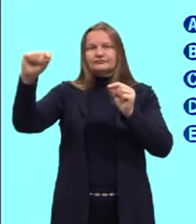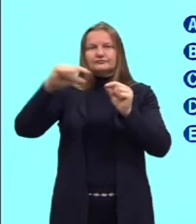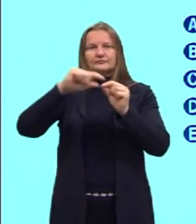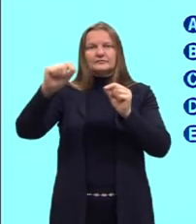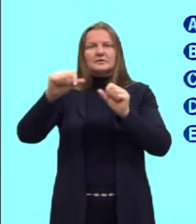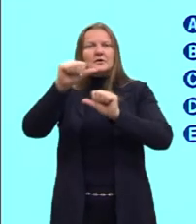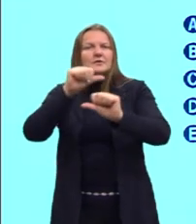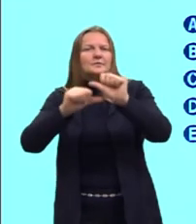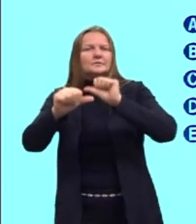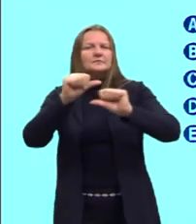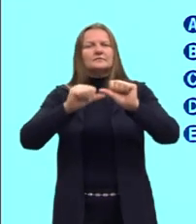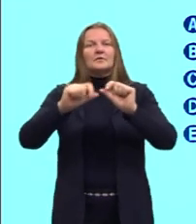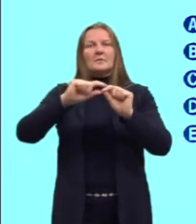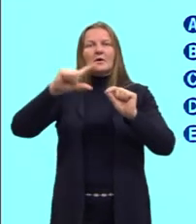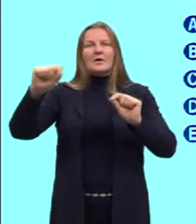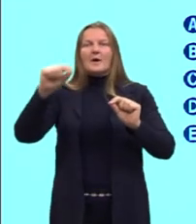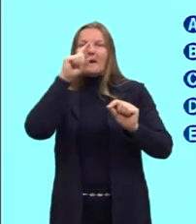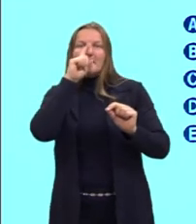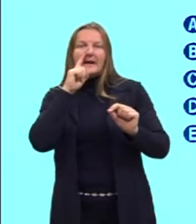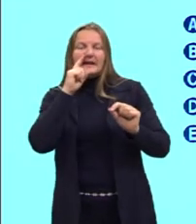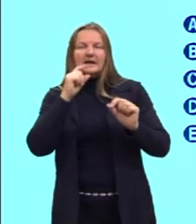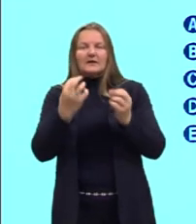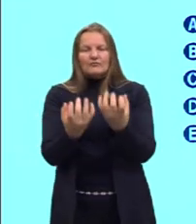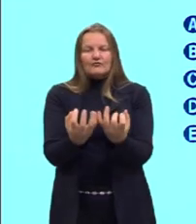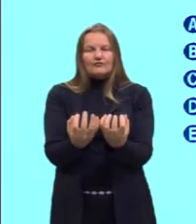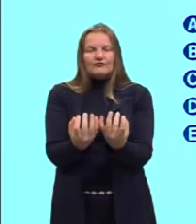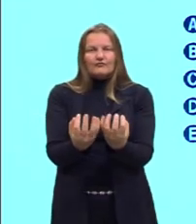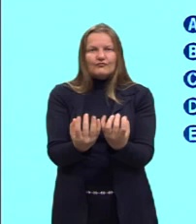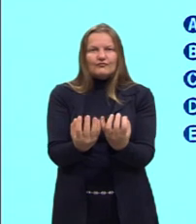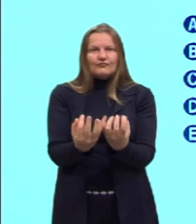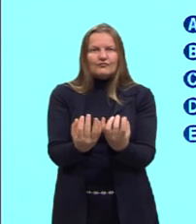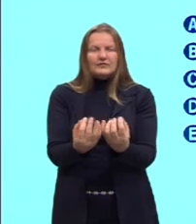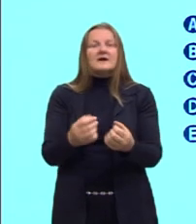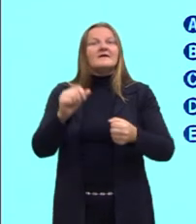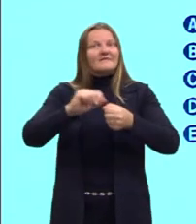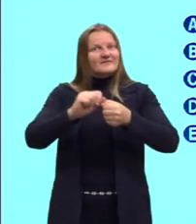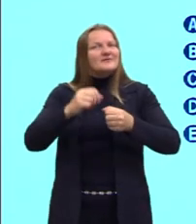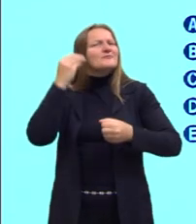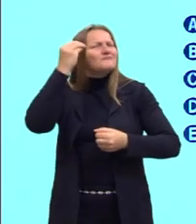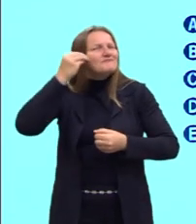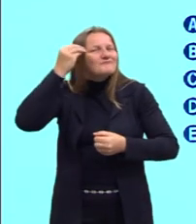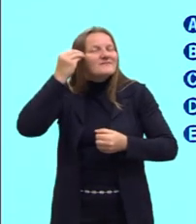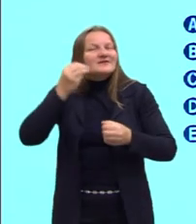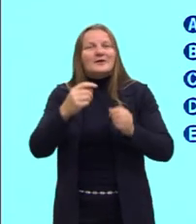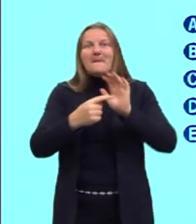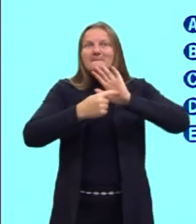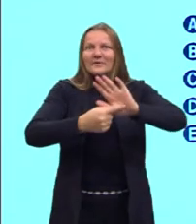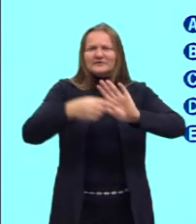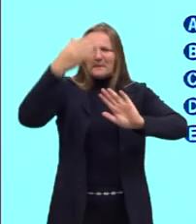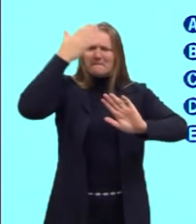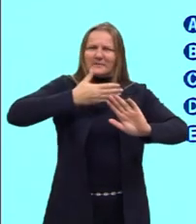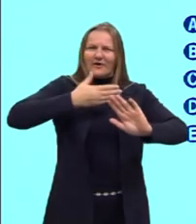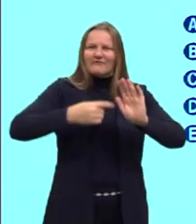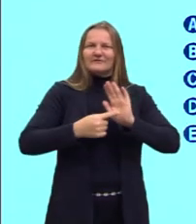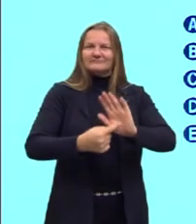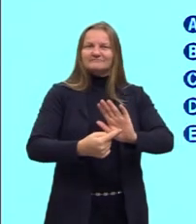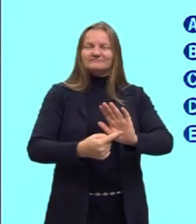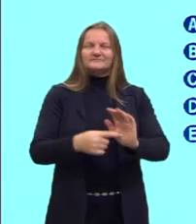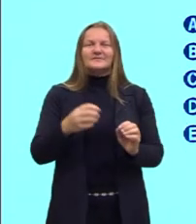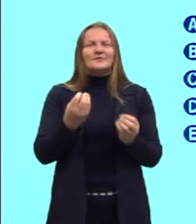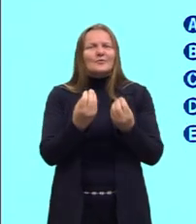em felfitina, da cor amarela. Foi realizado um experimento para demonstrar essa reação e a